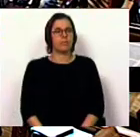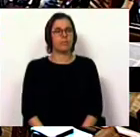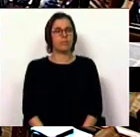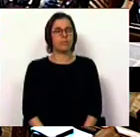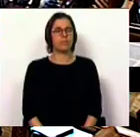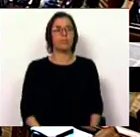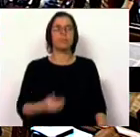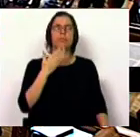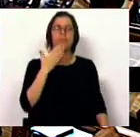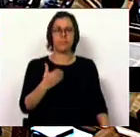Muito obrigado, senhor. senhor.